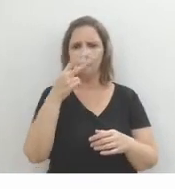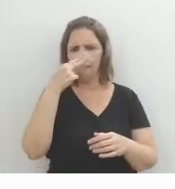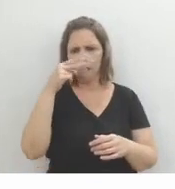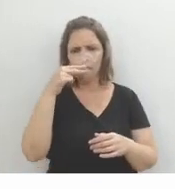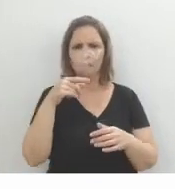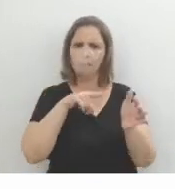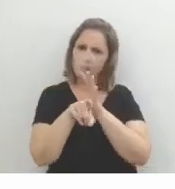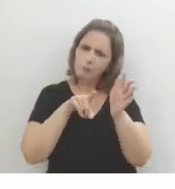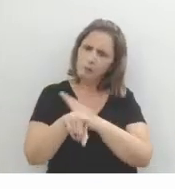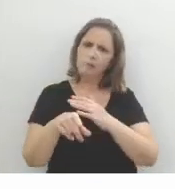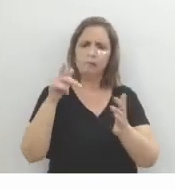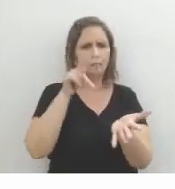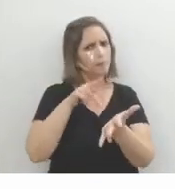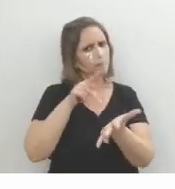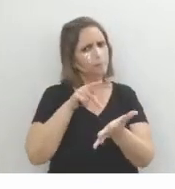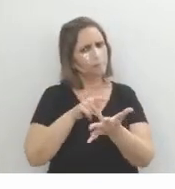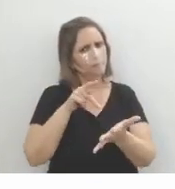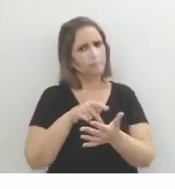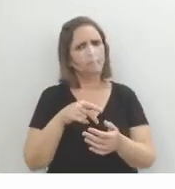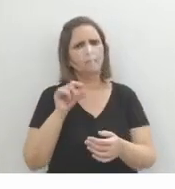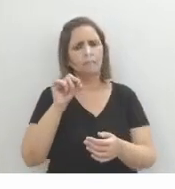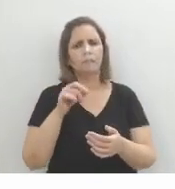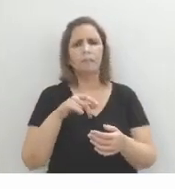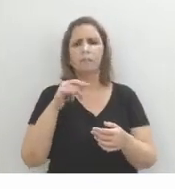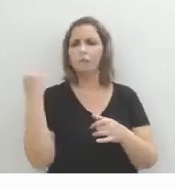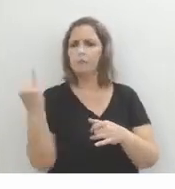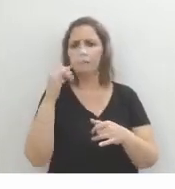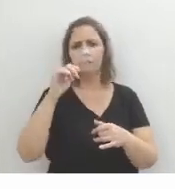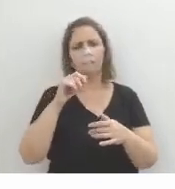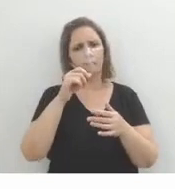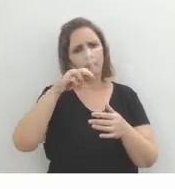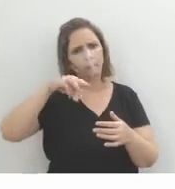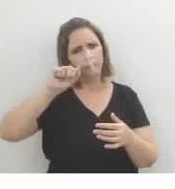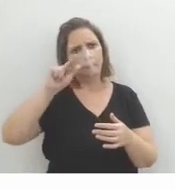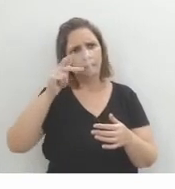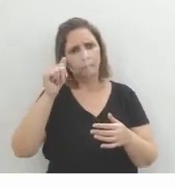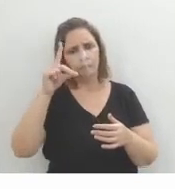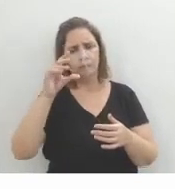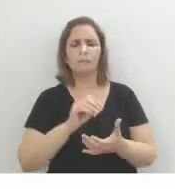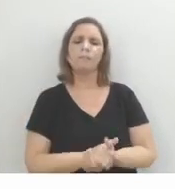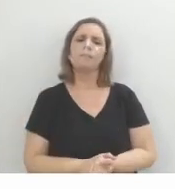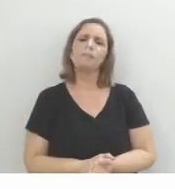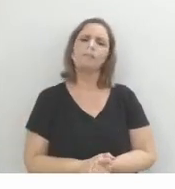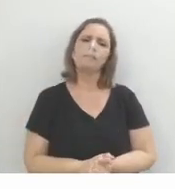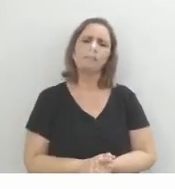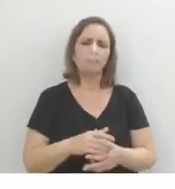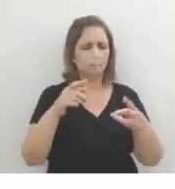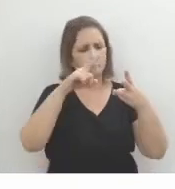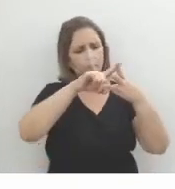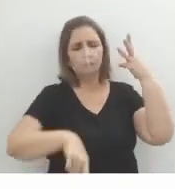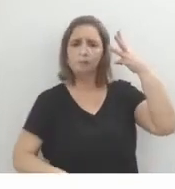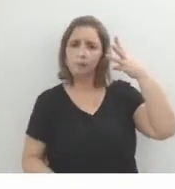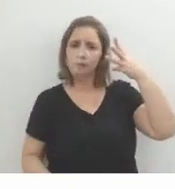questionamento da verdade que caracterizava o autor. Ou seja, é importante a gente lembrar que em Memórias e Dom